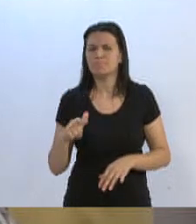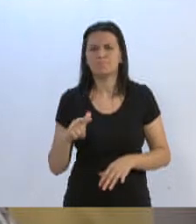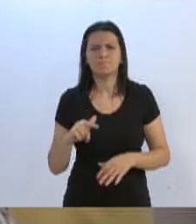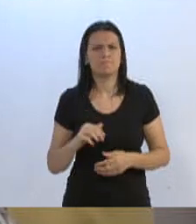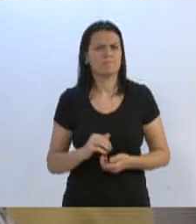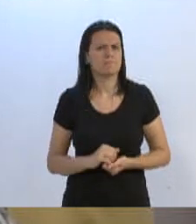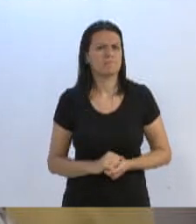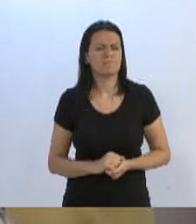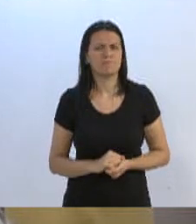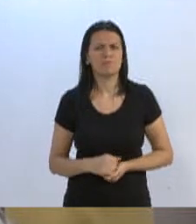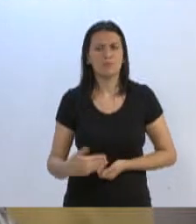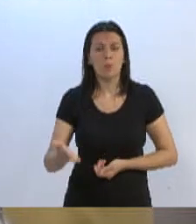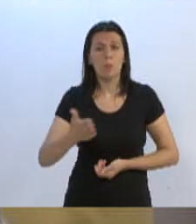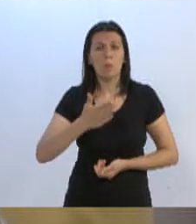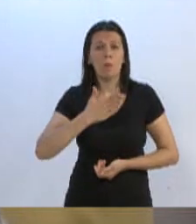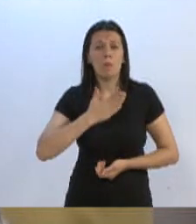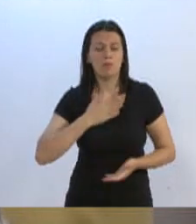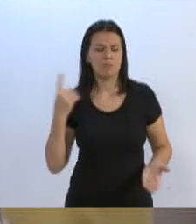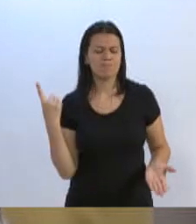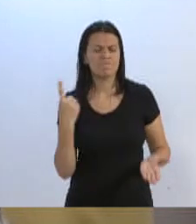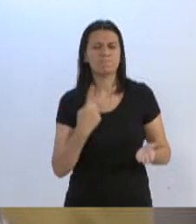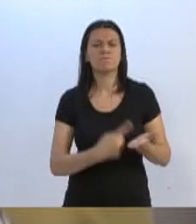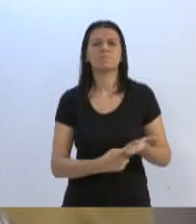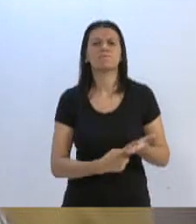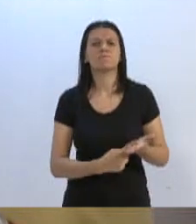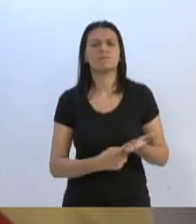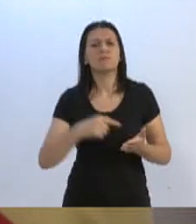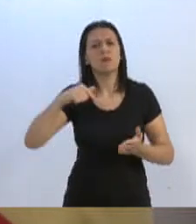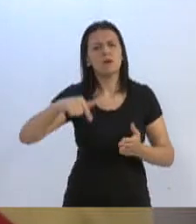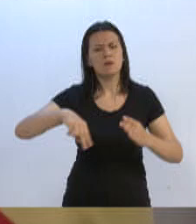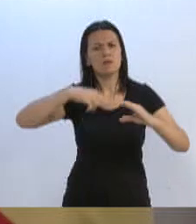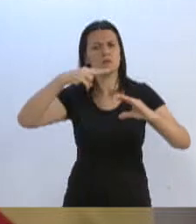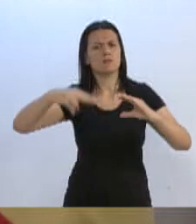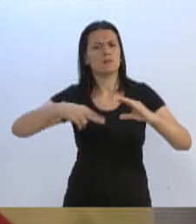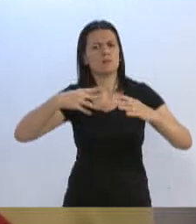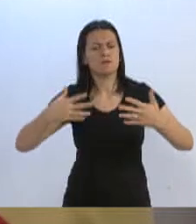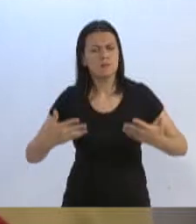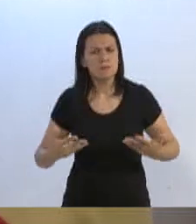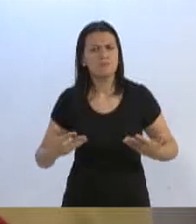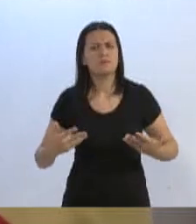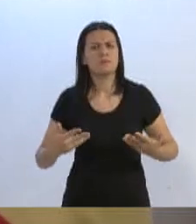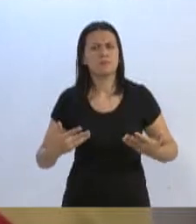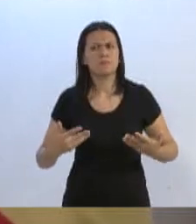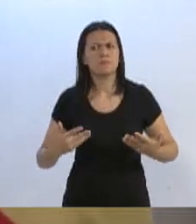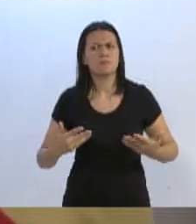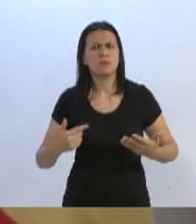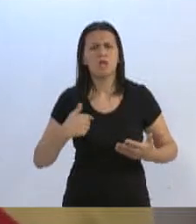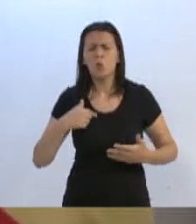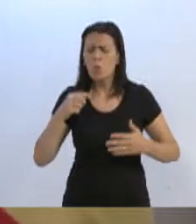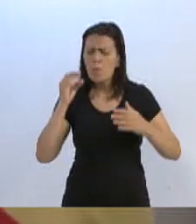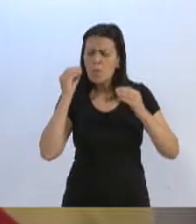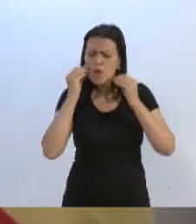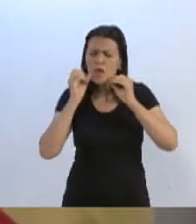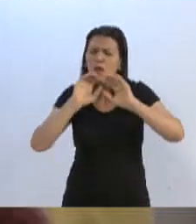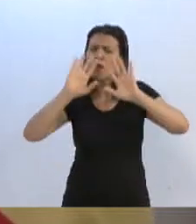O meu compromisso aqui nessa legislatura deixei-o bem claro